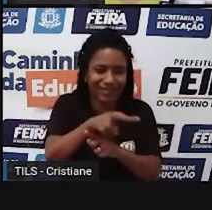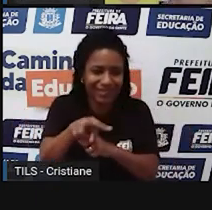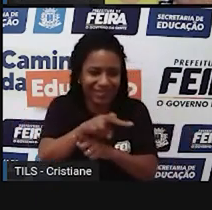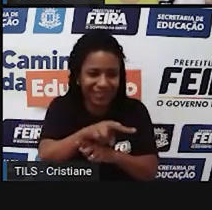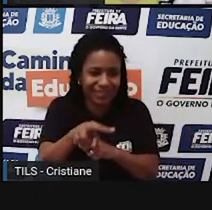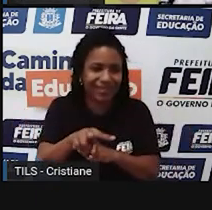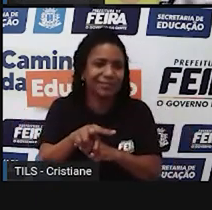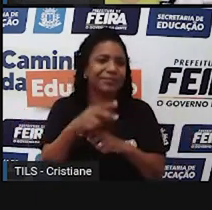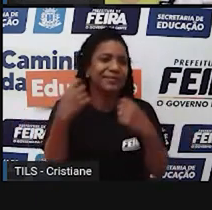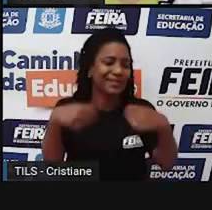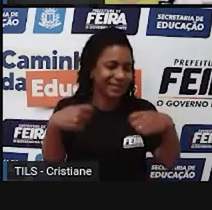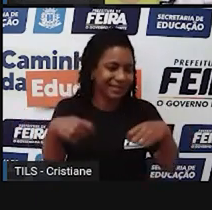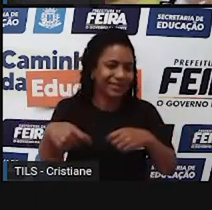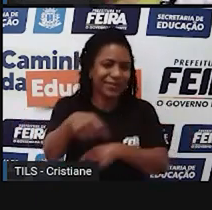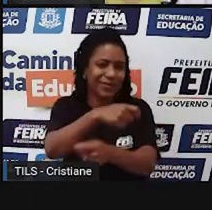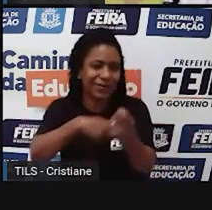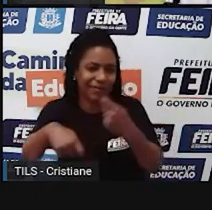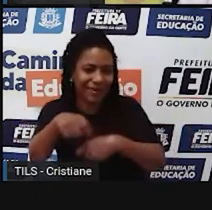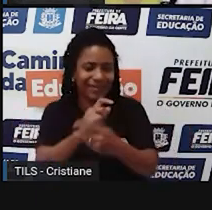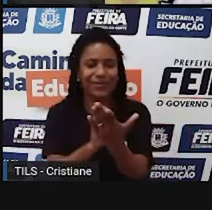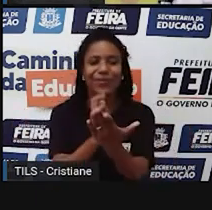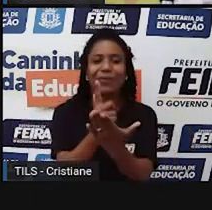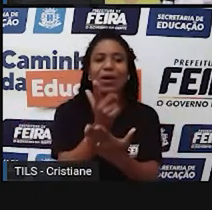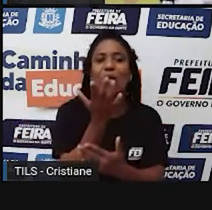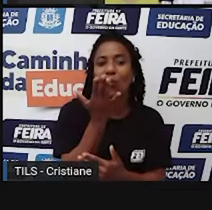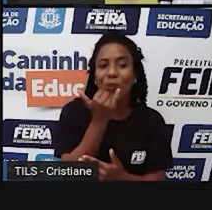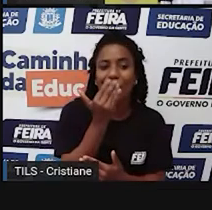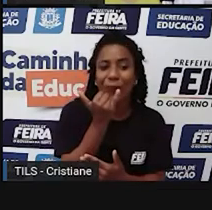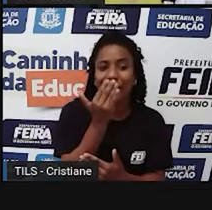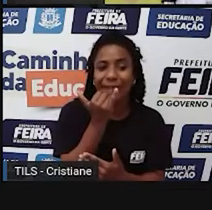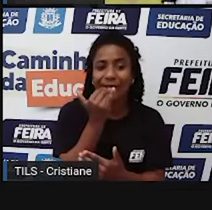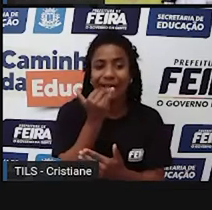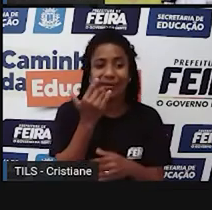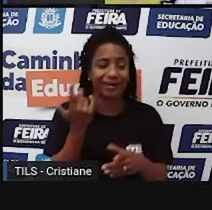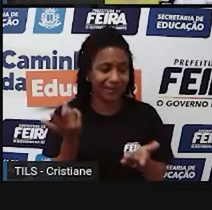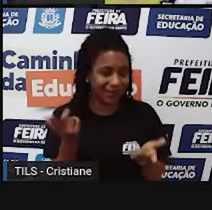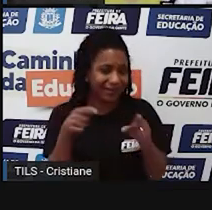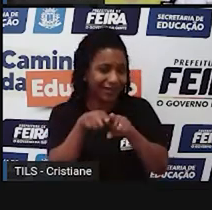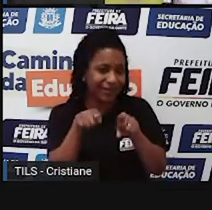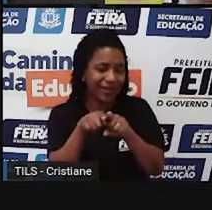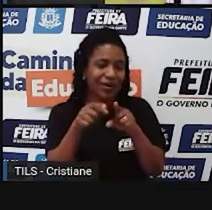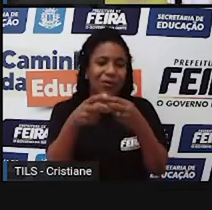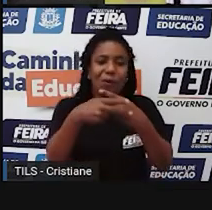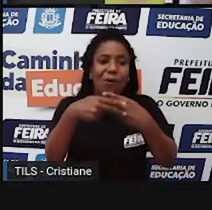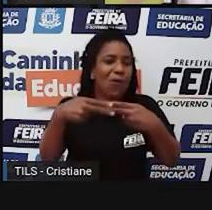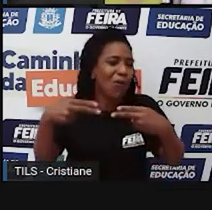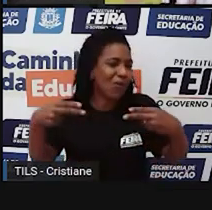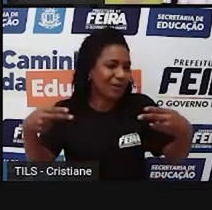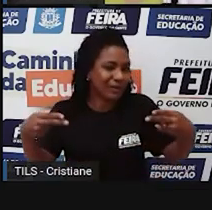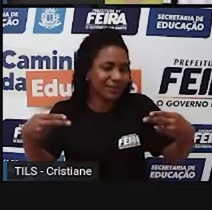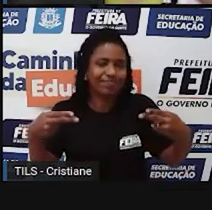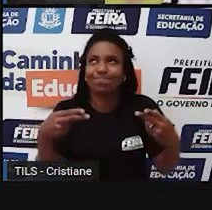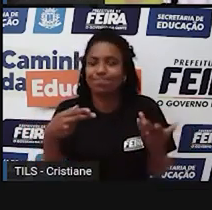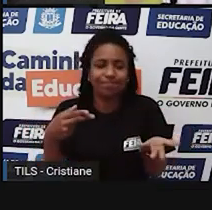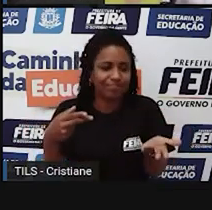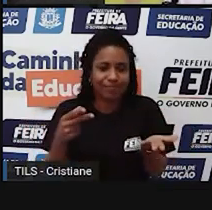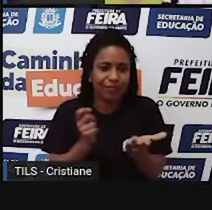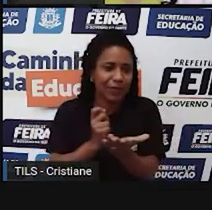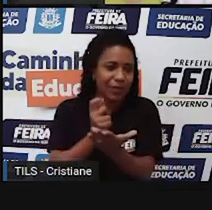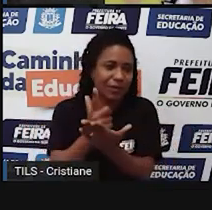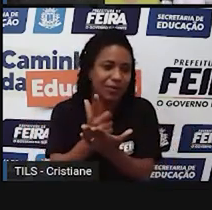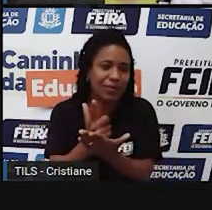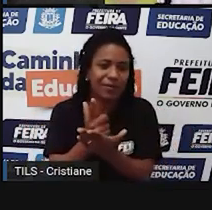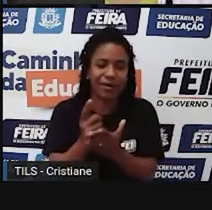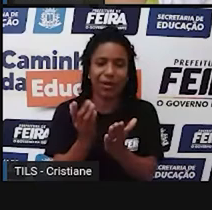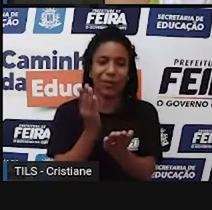o comércio você compra tudo, desde os alimentos até produtos, como, por exemplo, digamos assim, comprar um